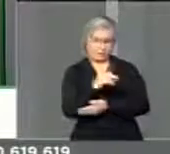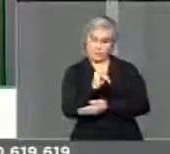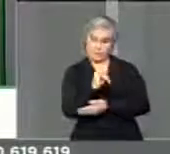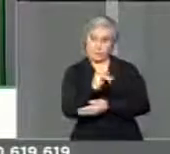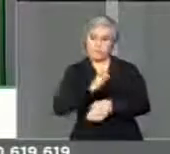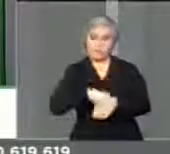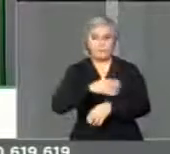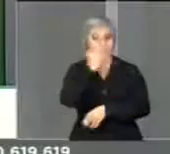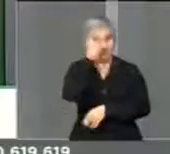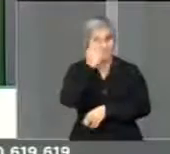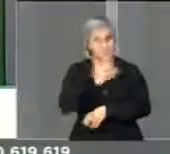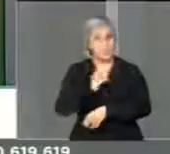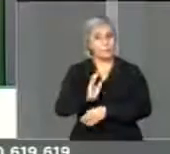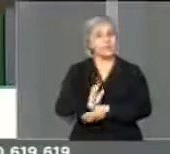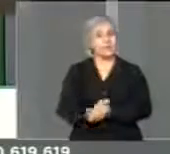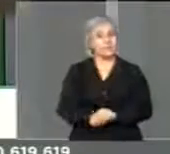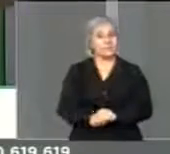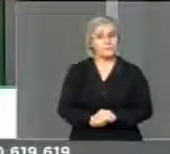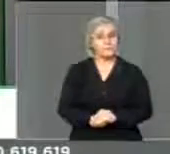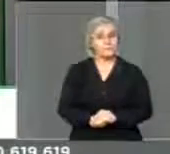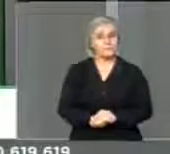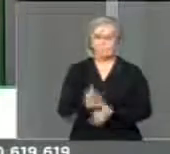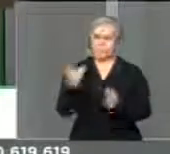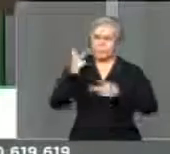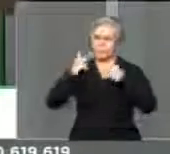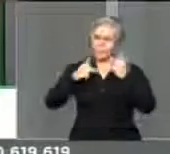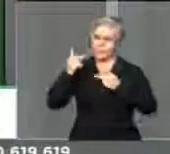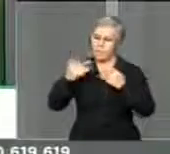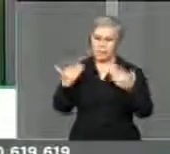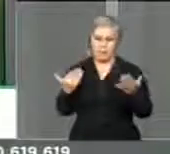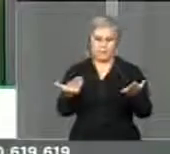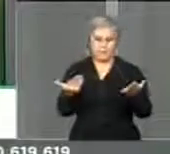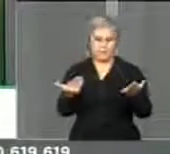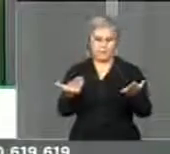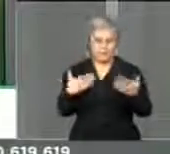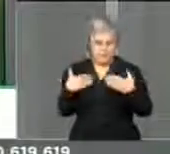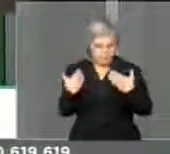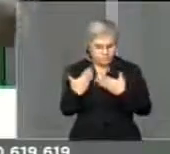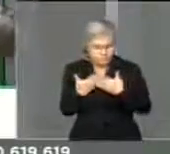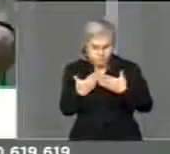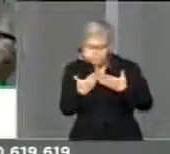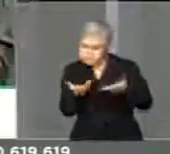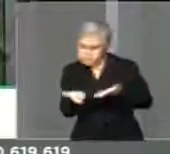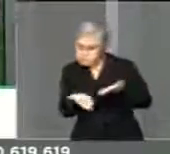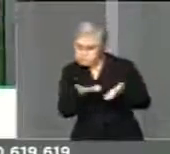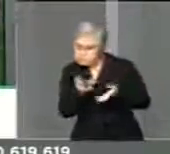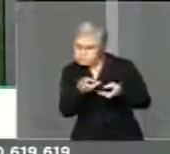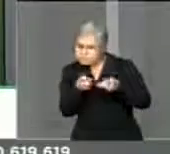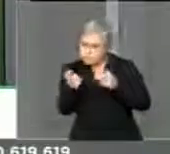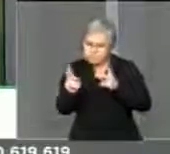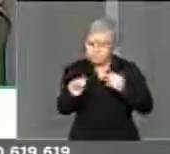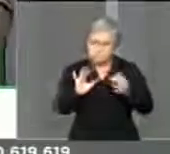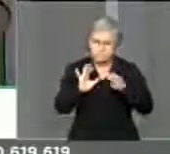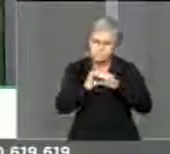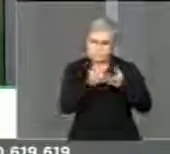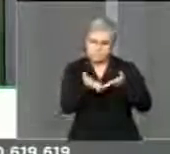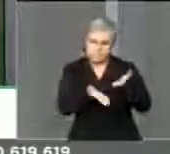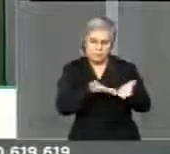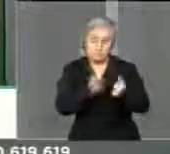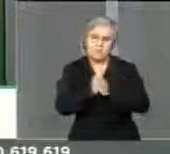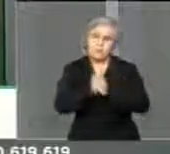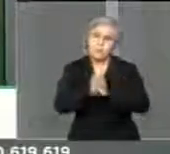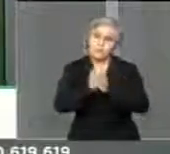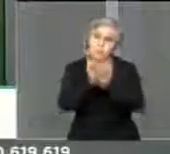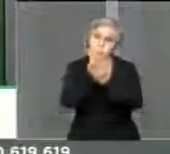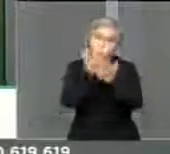Então, pelo amor de